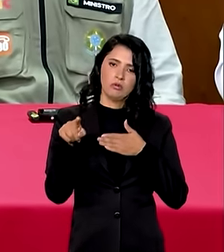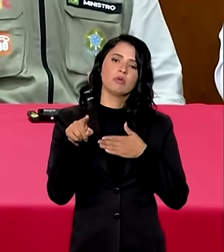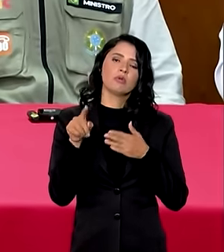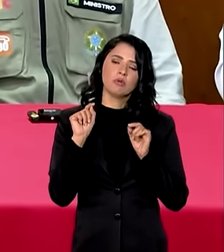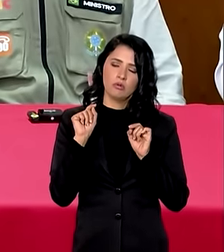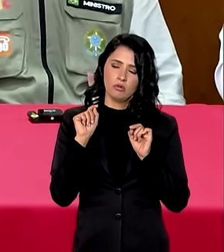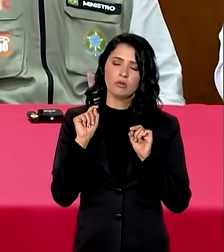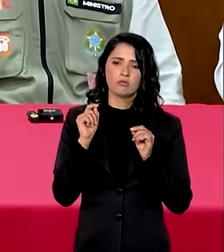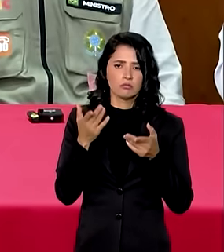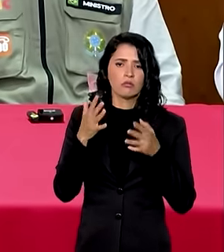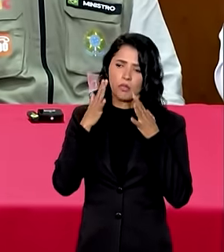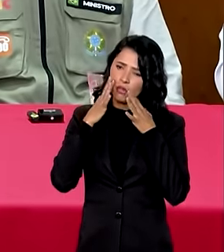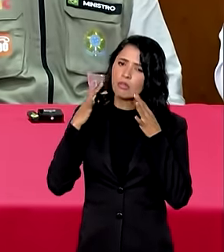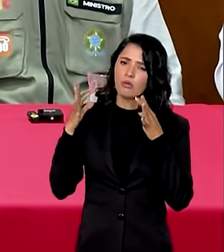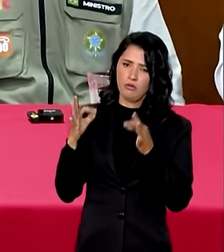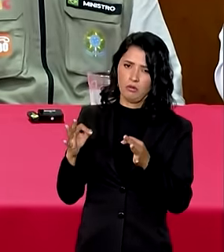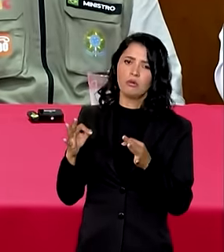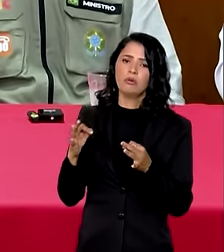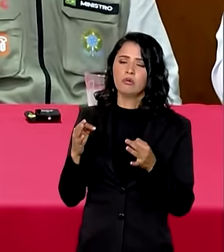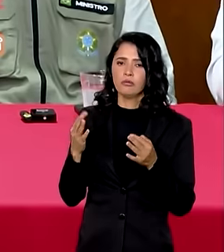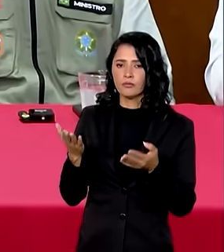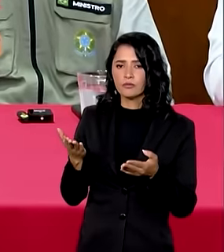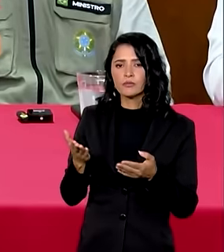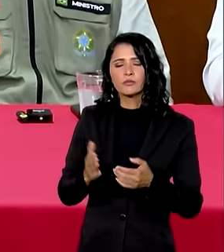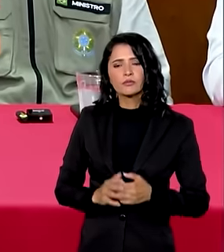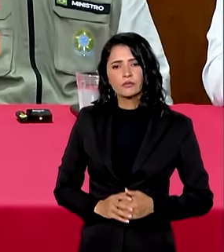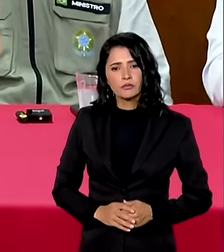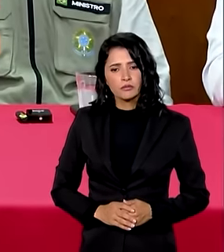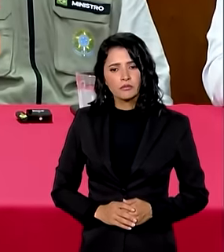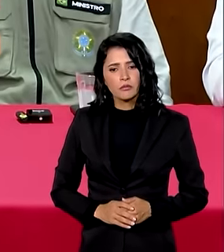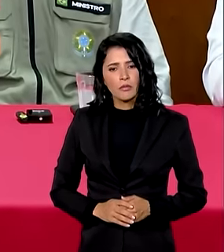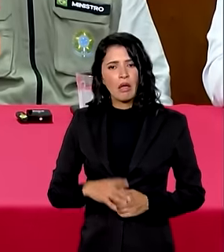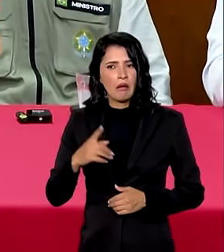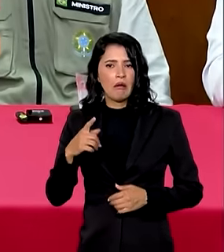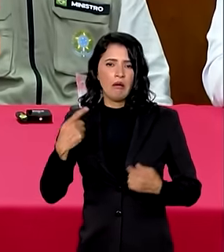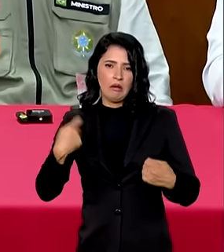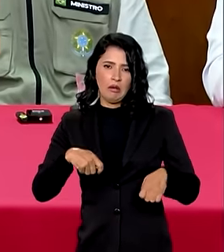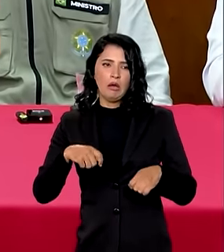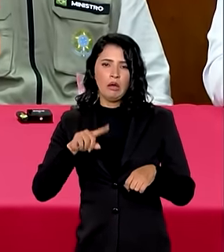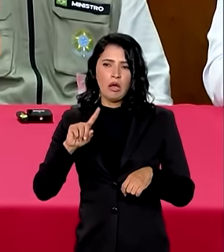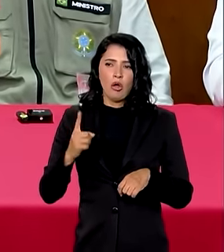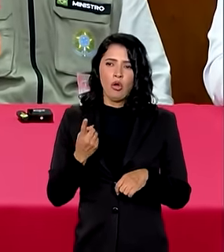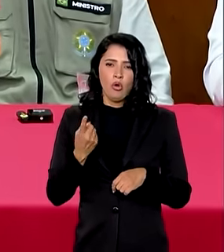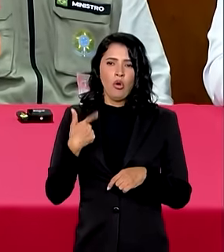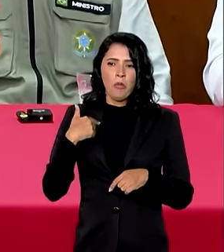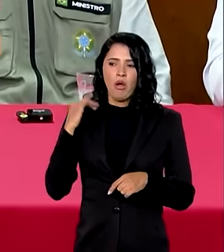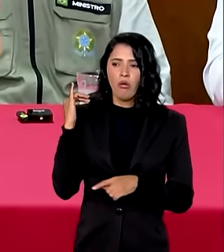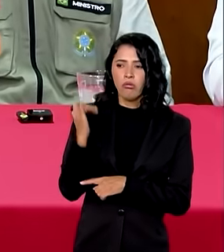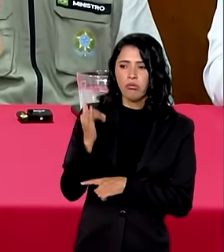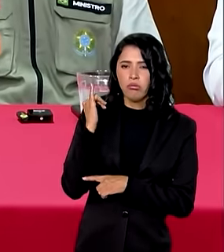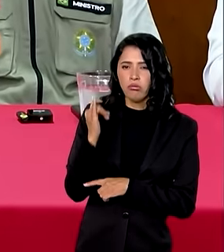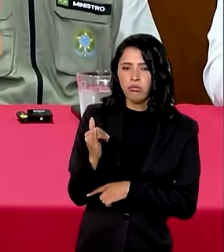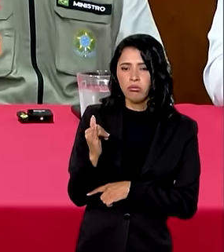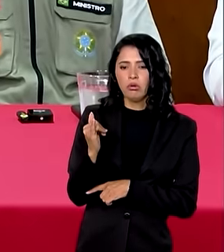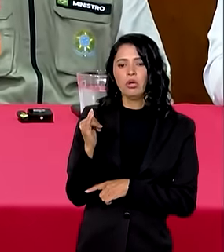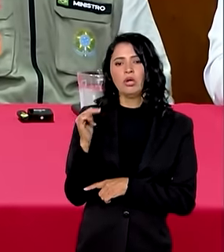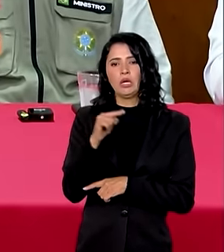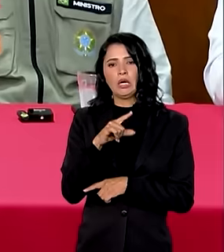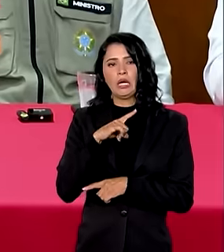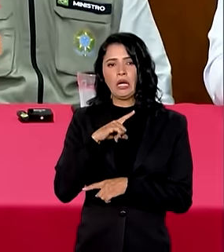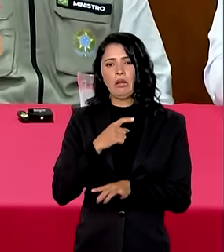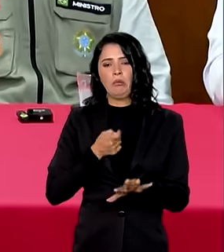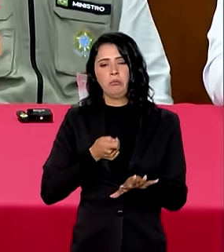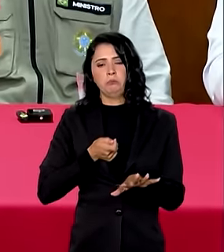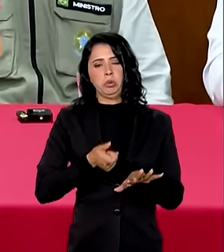vocês prestem atenção devido a uma uma campanha de